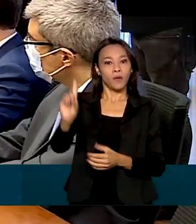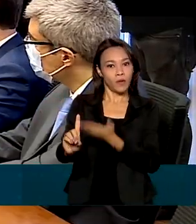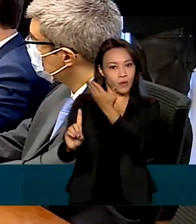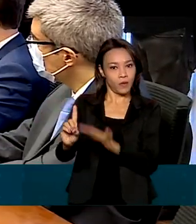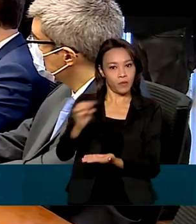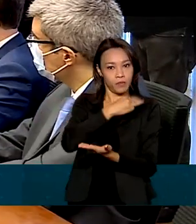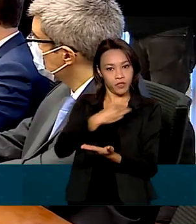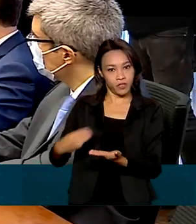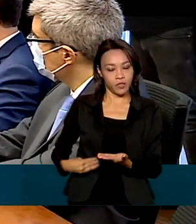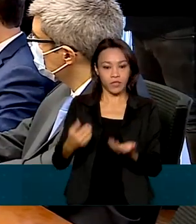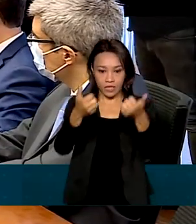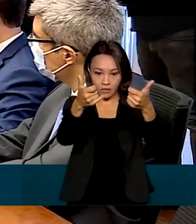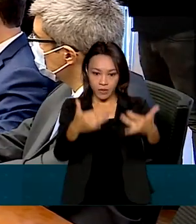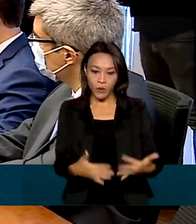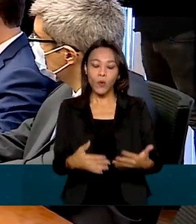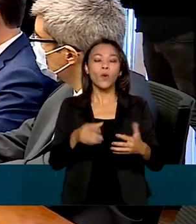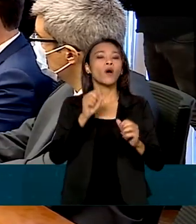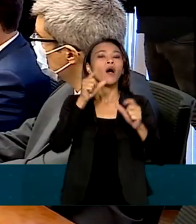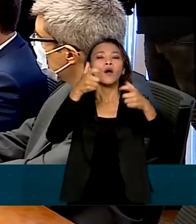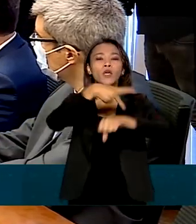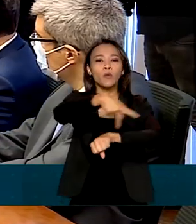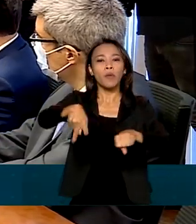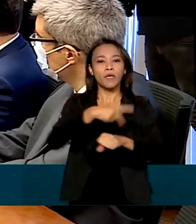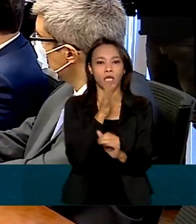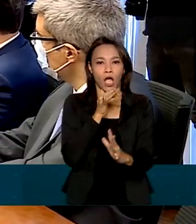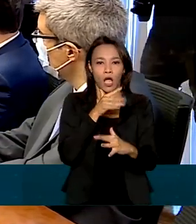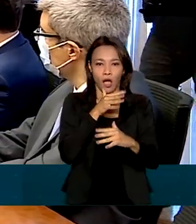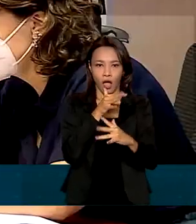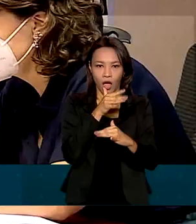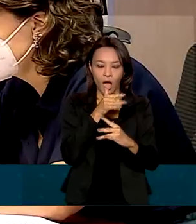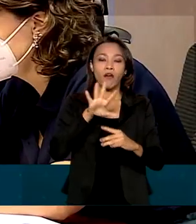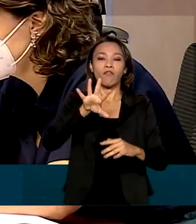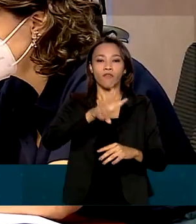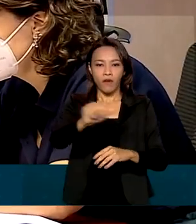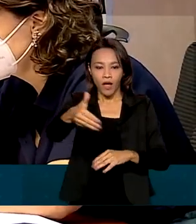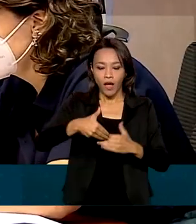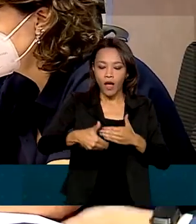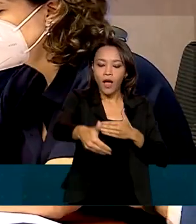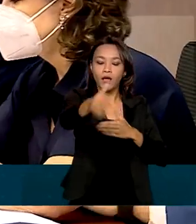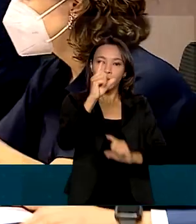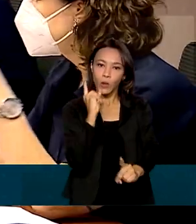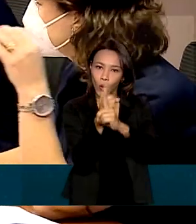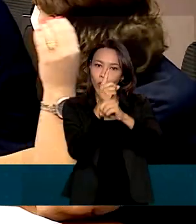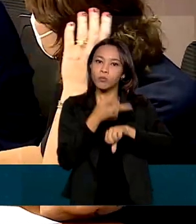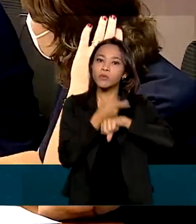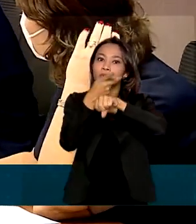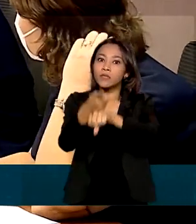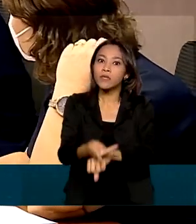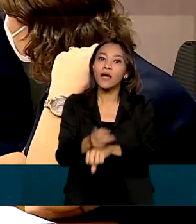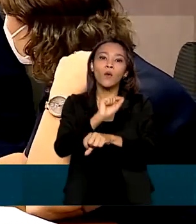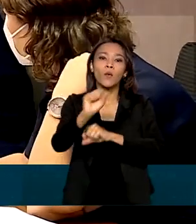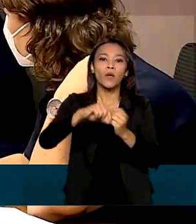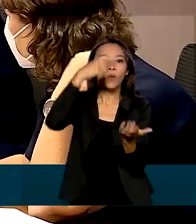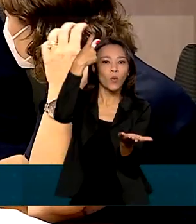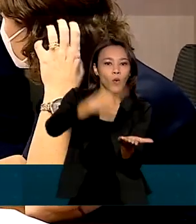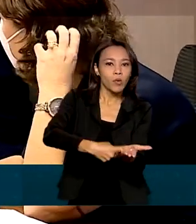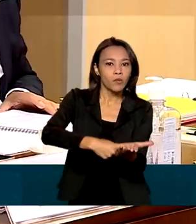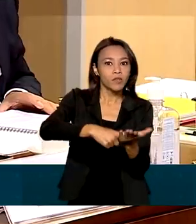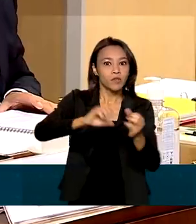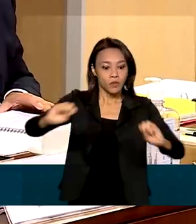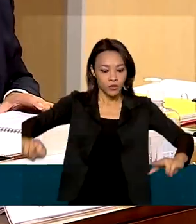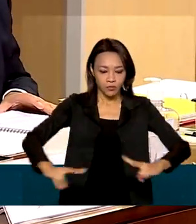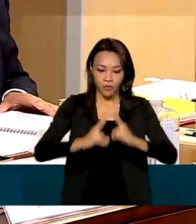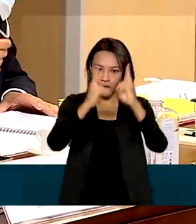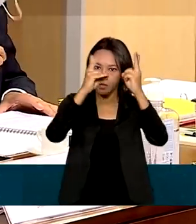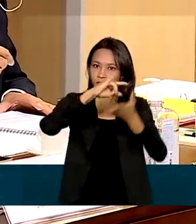COP26, na Escócia, em novembro, o governo vai buscar avanços no mercado de carbono previsto no Acordo de Paris, já